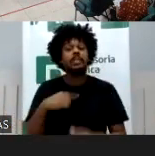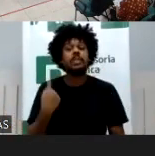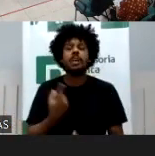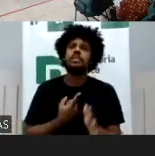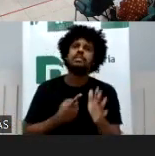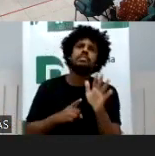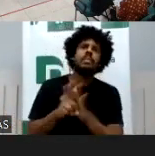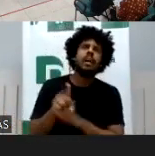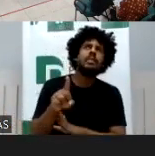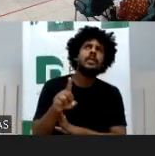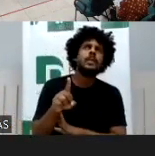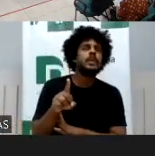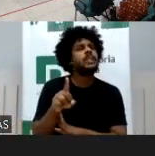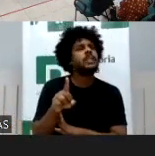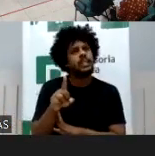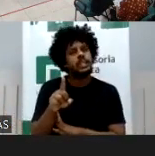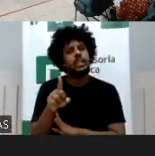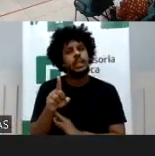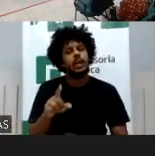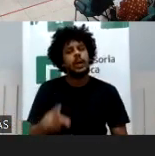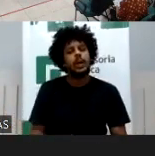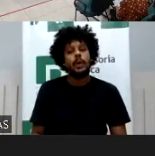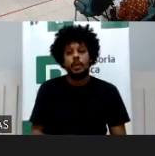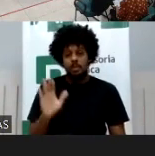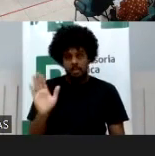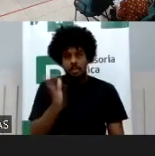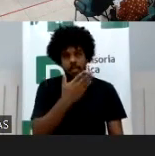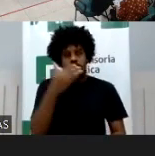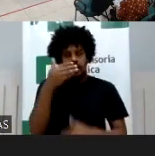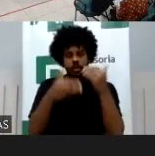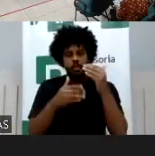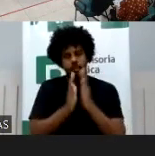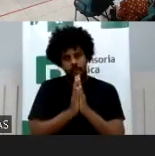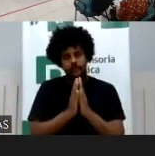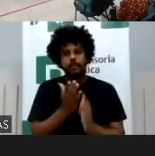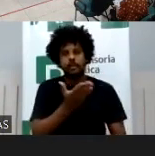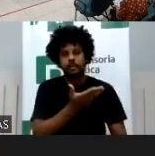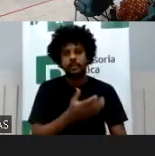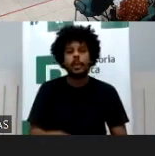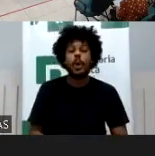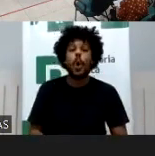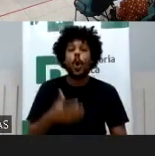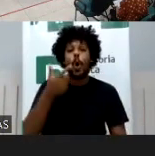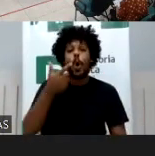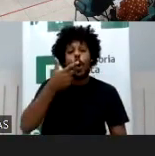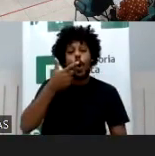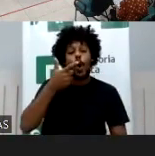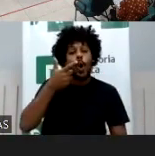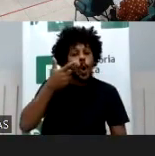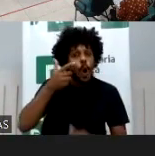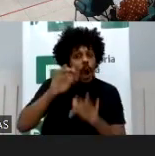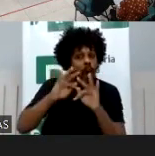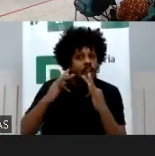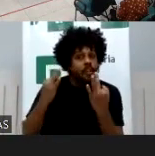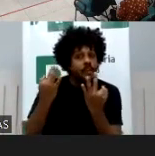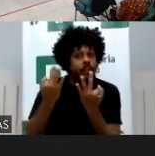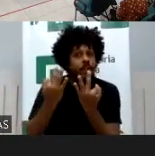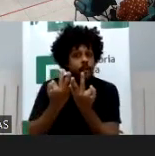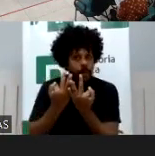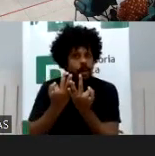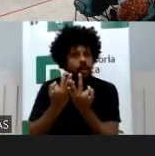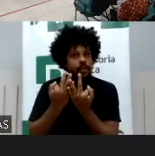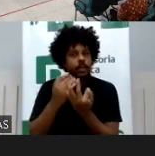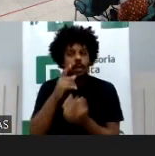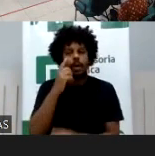pais, passa para mim, Adriano, o próximo slide, os pais têm, ó, pelo marco civil da internet,